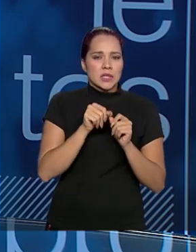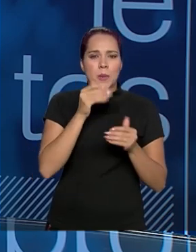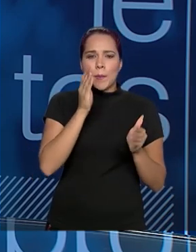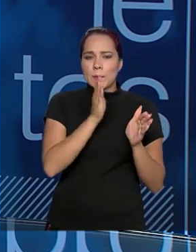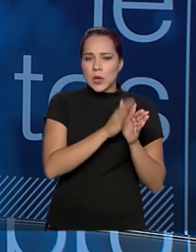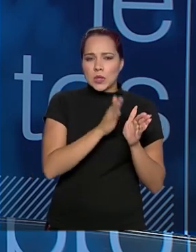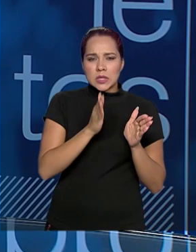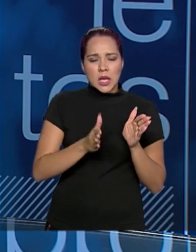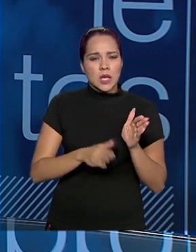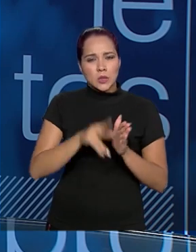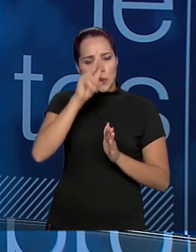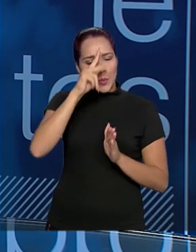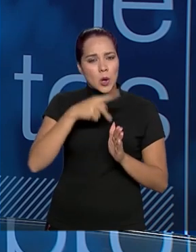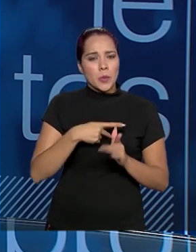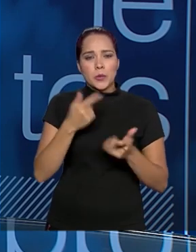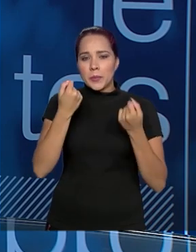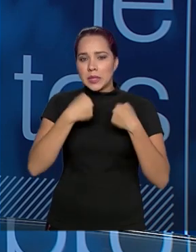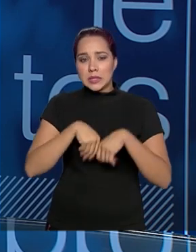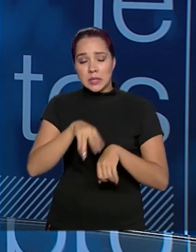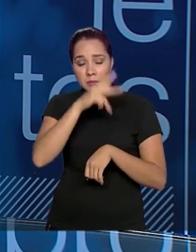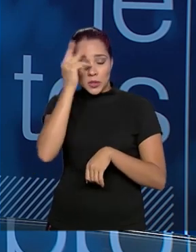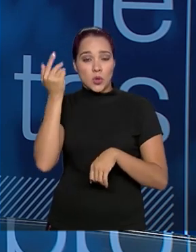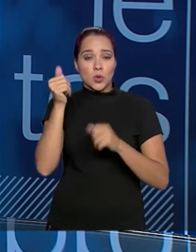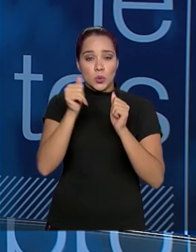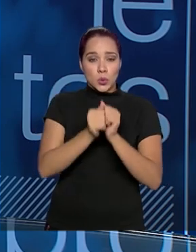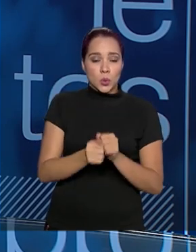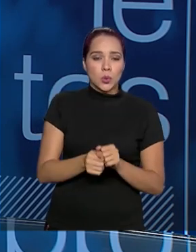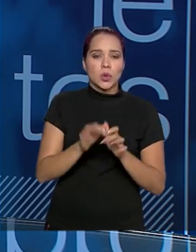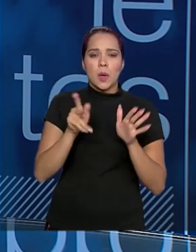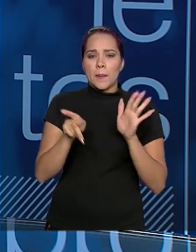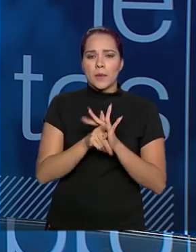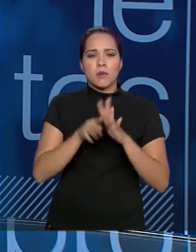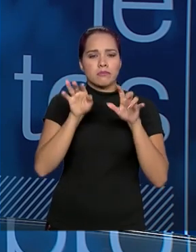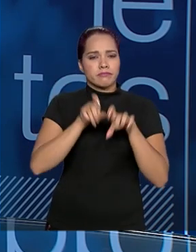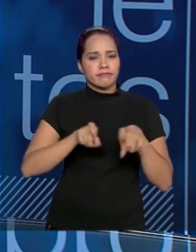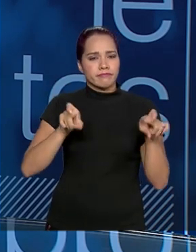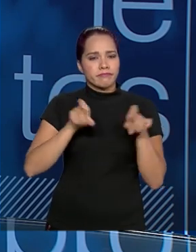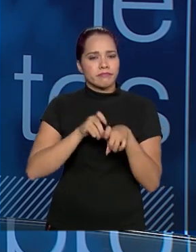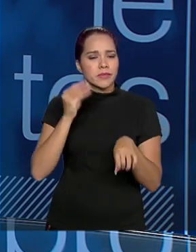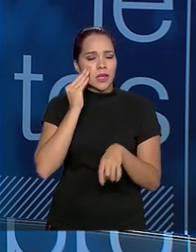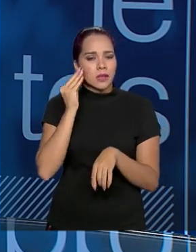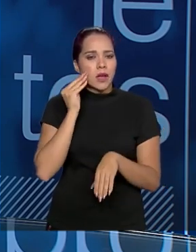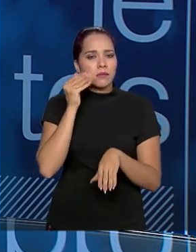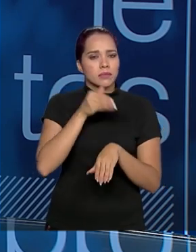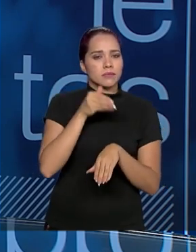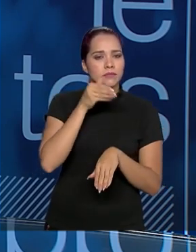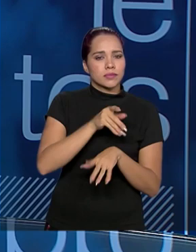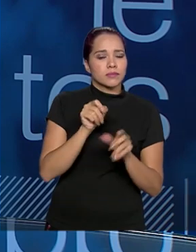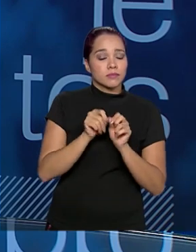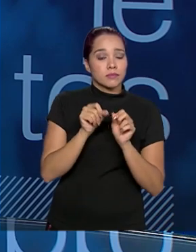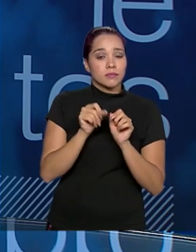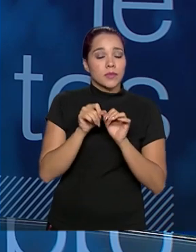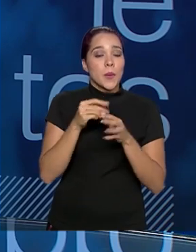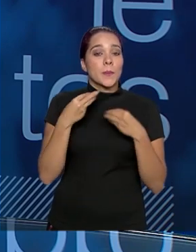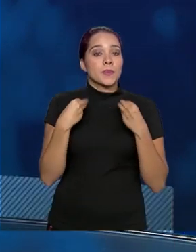sem ter manipulação de servidores, processos automáticos, para a gente ter a menor